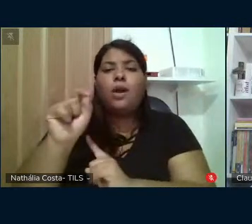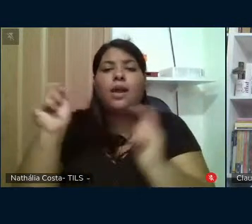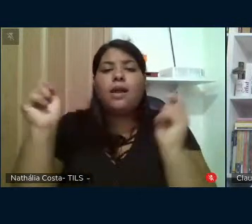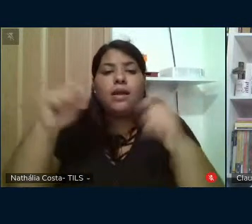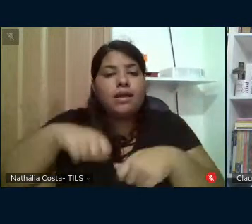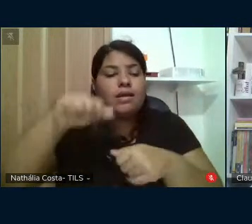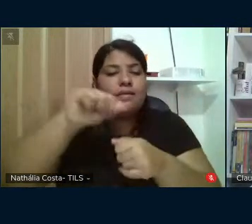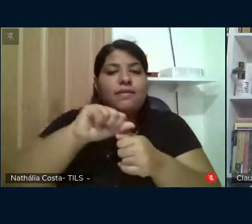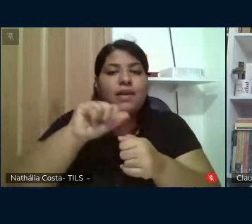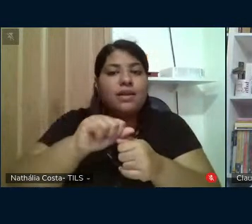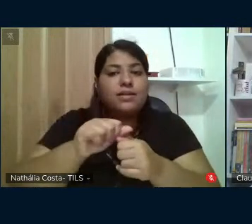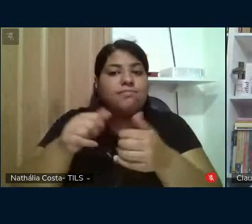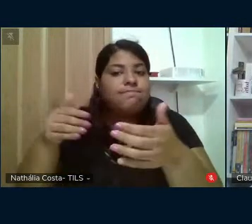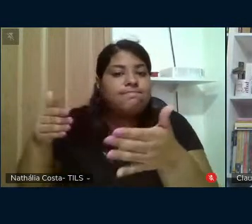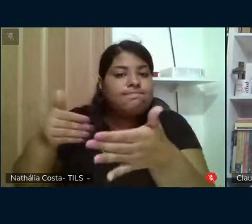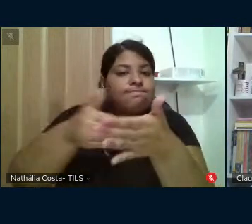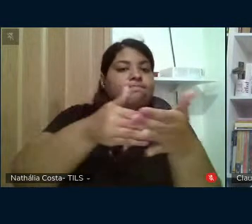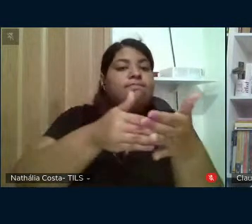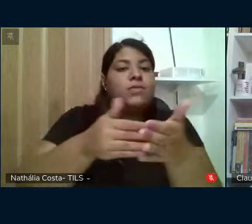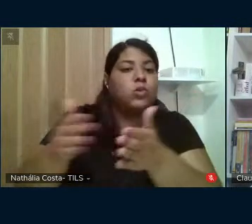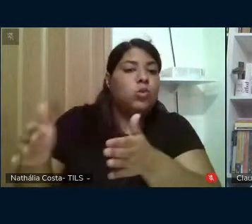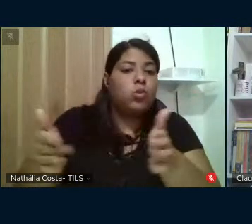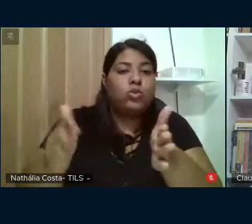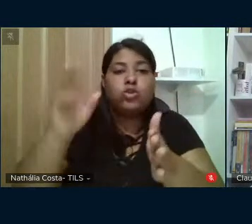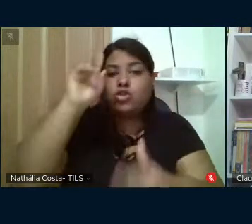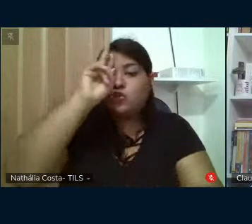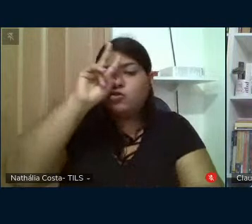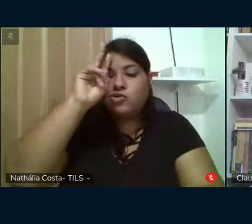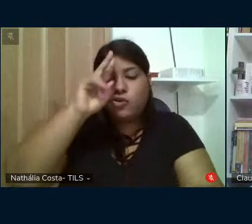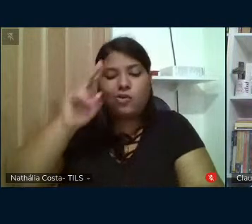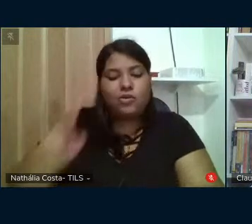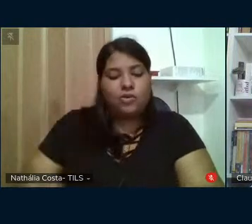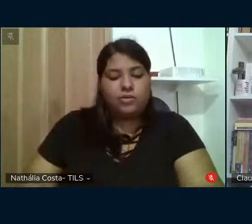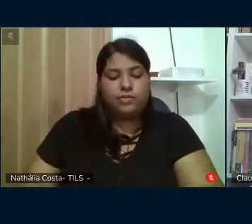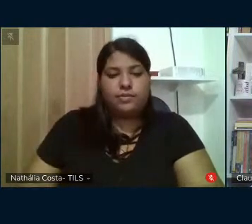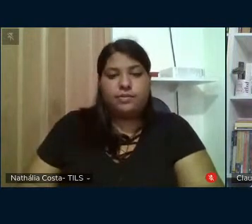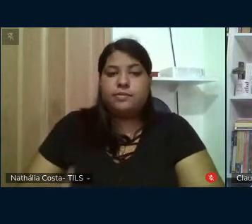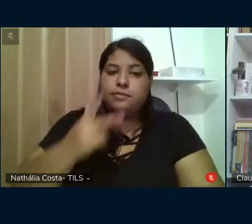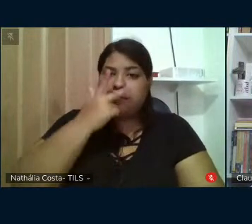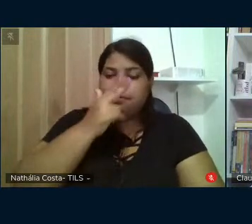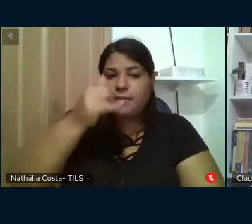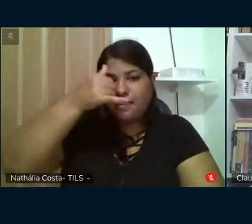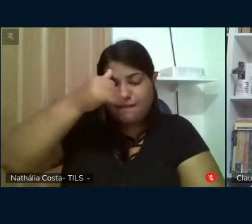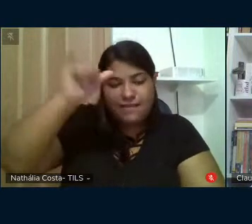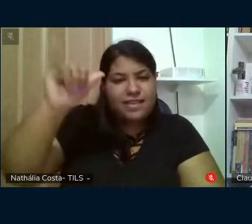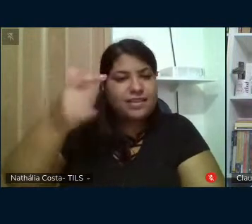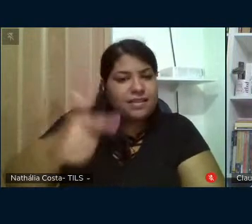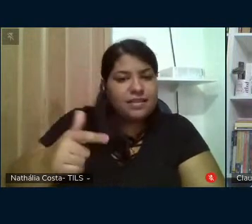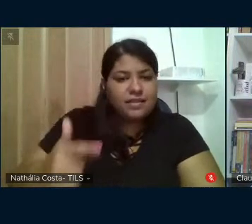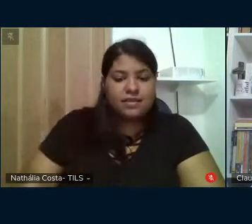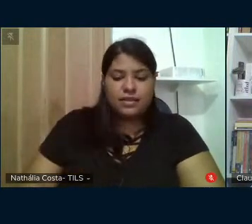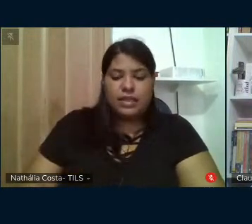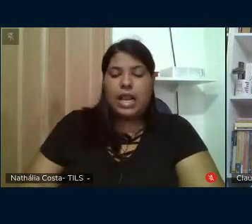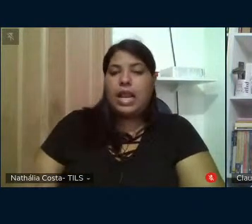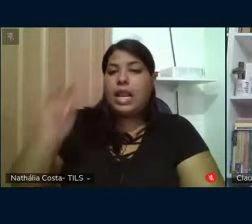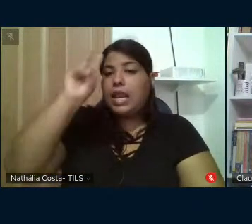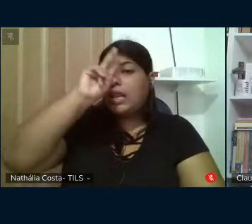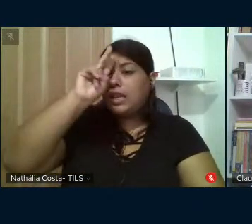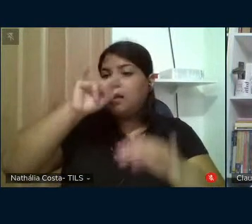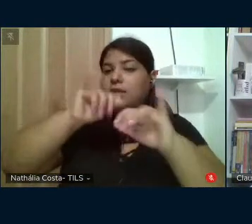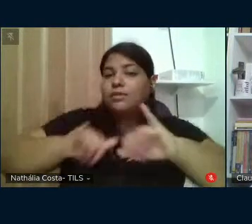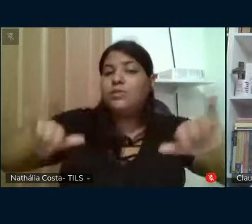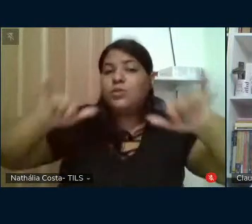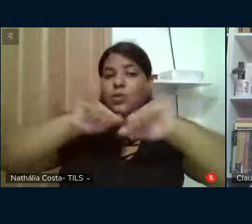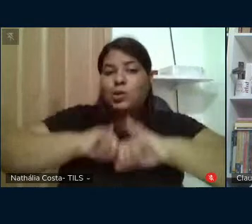fazer para impedir um curso histórico que parecia inevitável? Sigamos rememorando as notícias que foram ao ar naquele